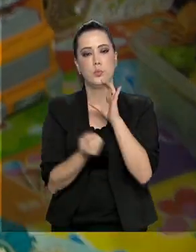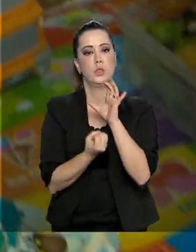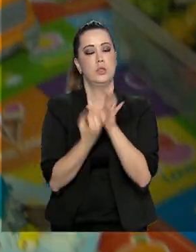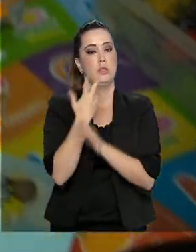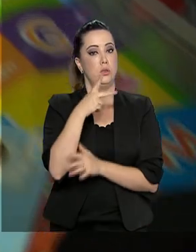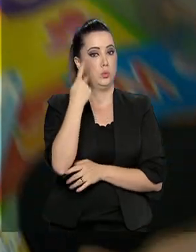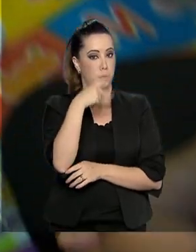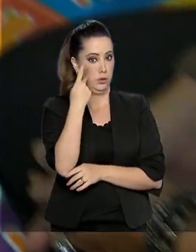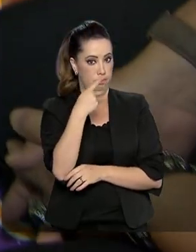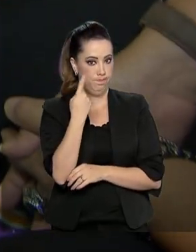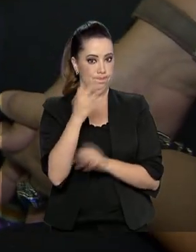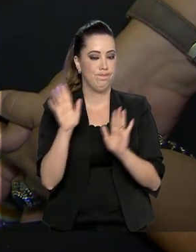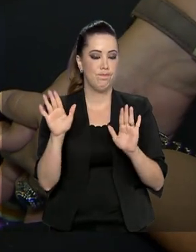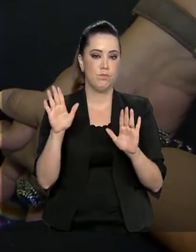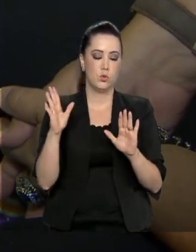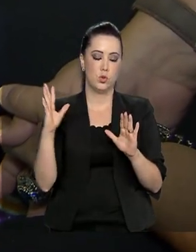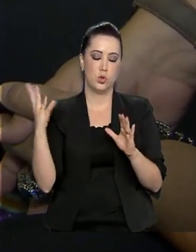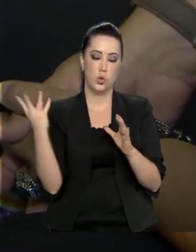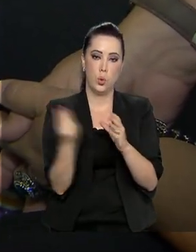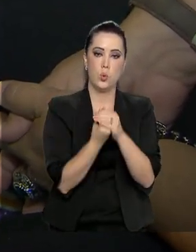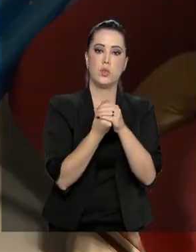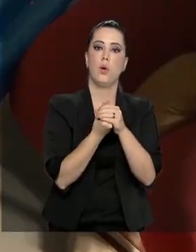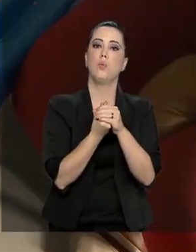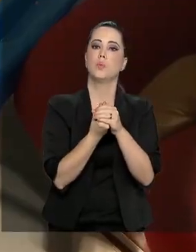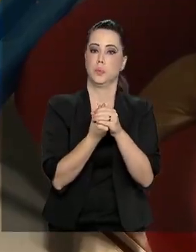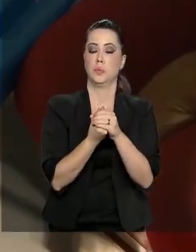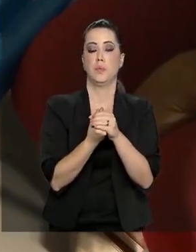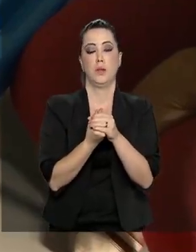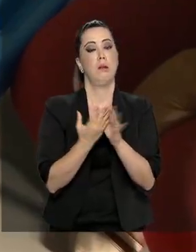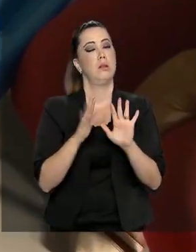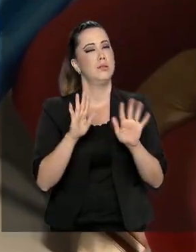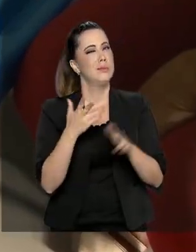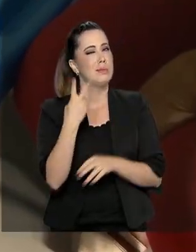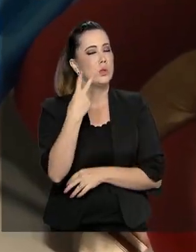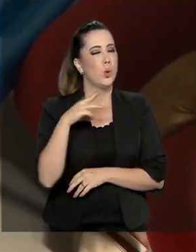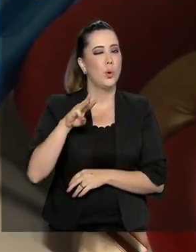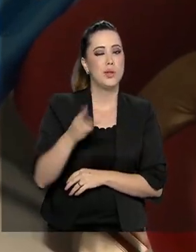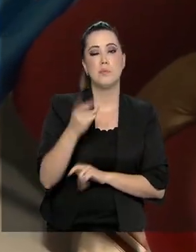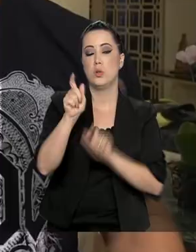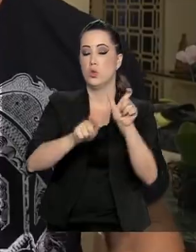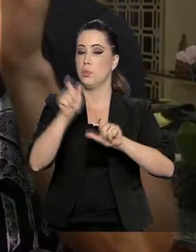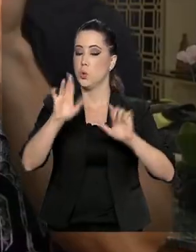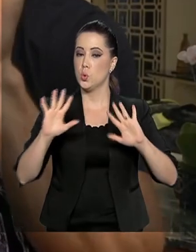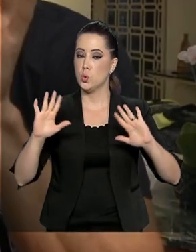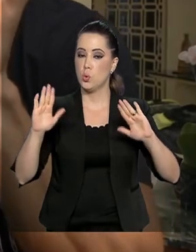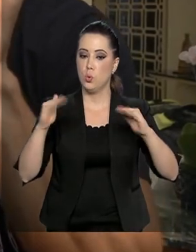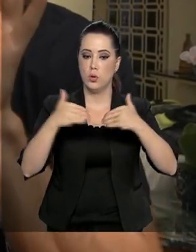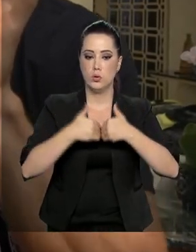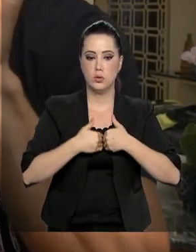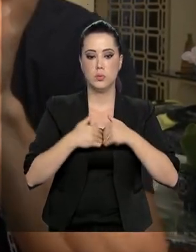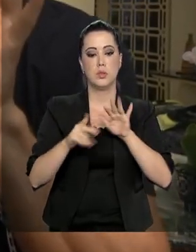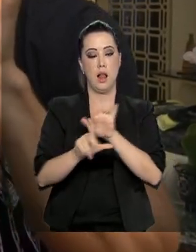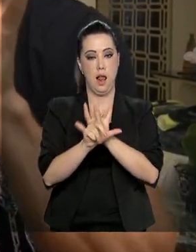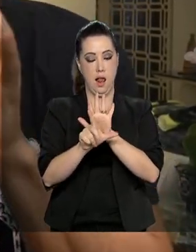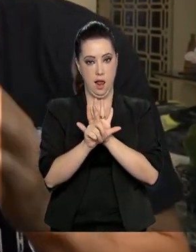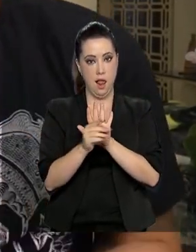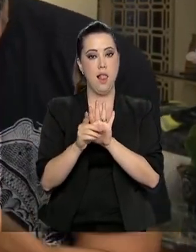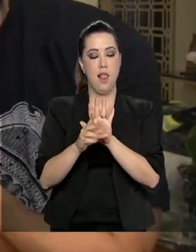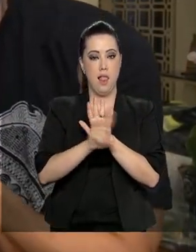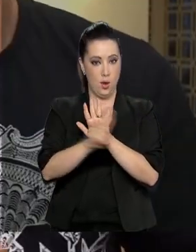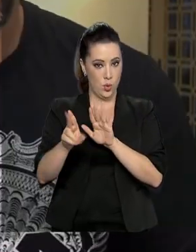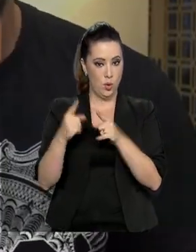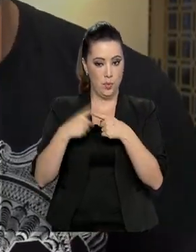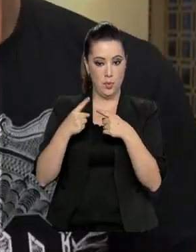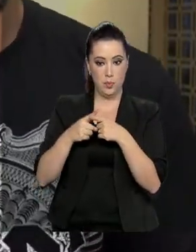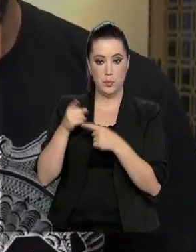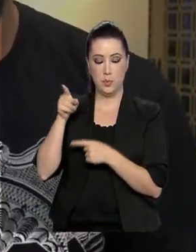inclusão. A estimativa é que haja no Brasil cerca de 2 milhões de autistas. A lei ganhou o nome de Romeu Mion,